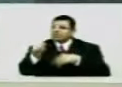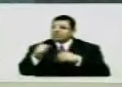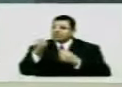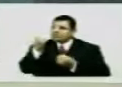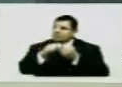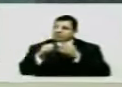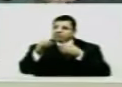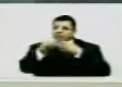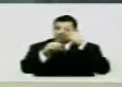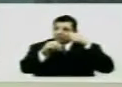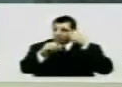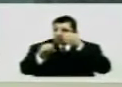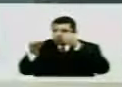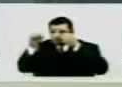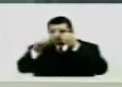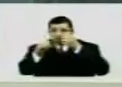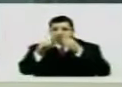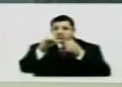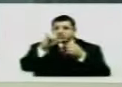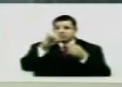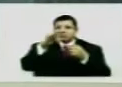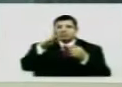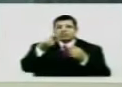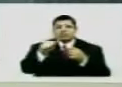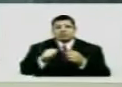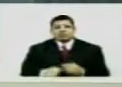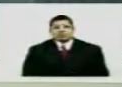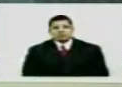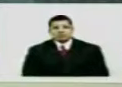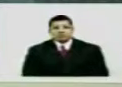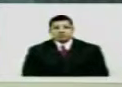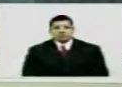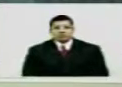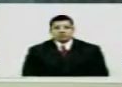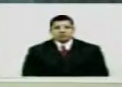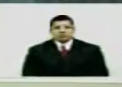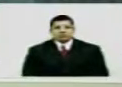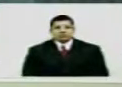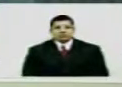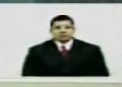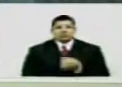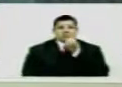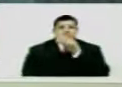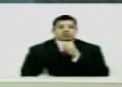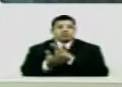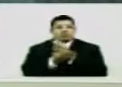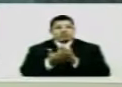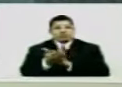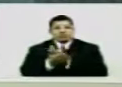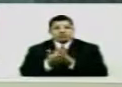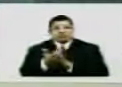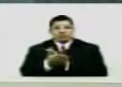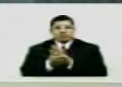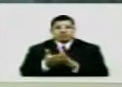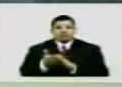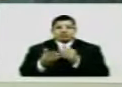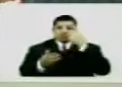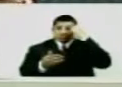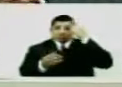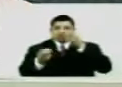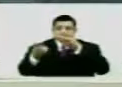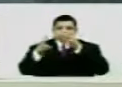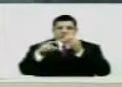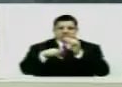cidade É filmado pelas câmeras do CIOPES E nem uma viatura Acha,